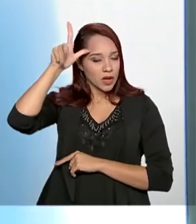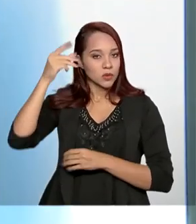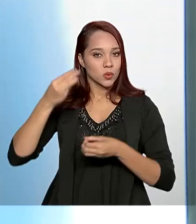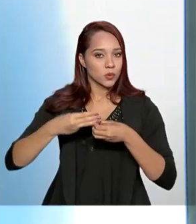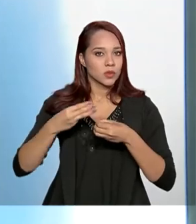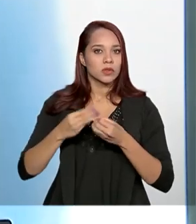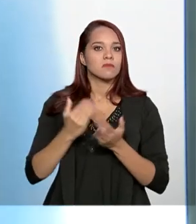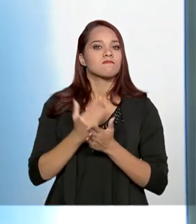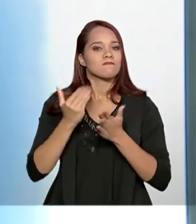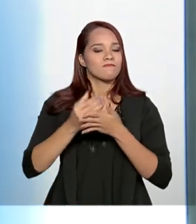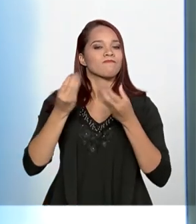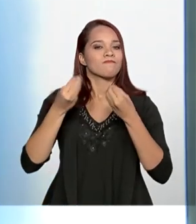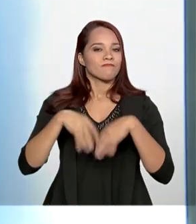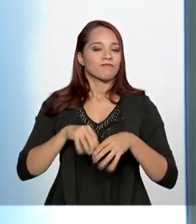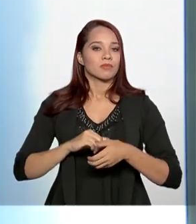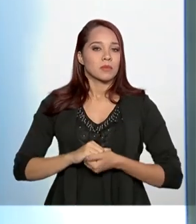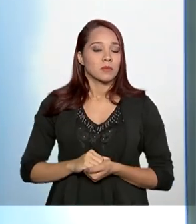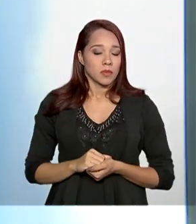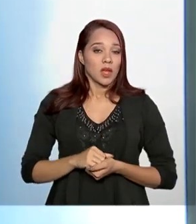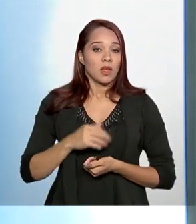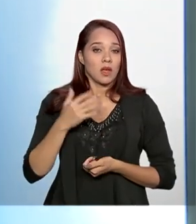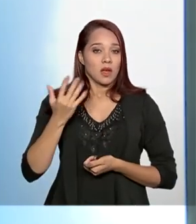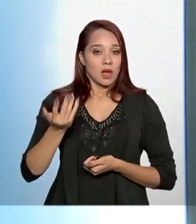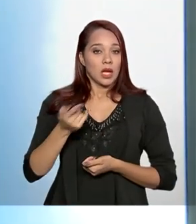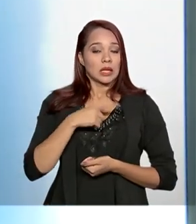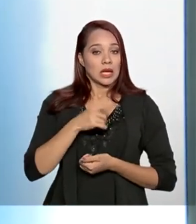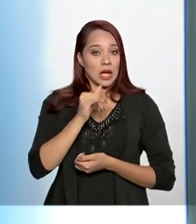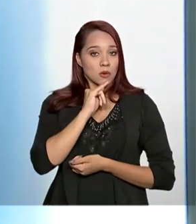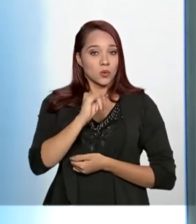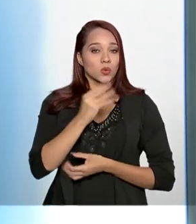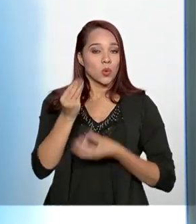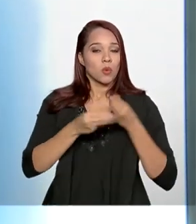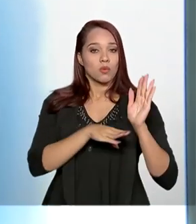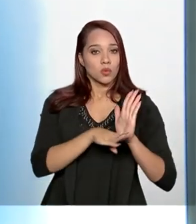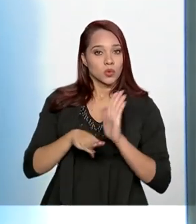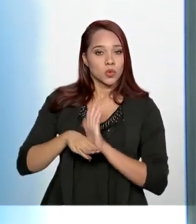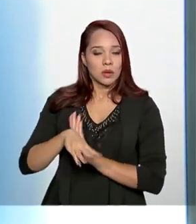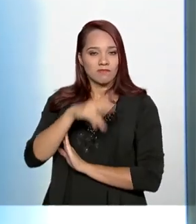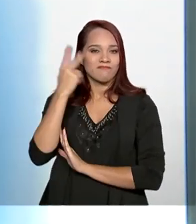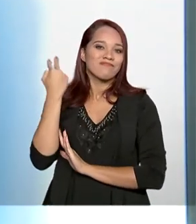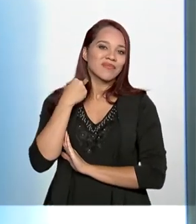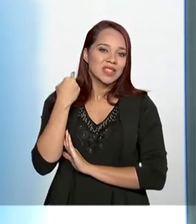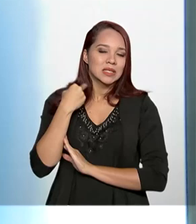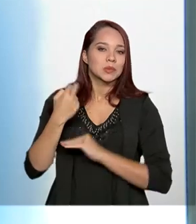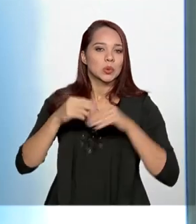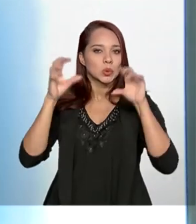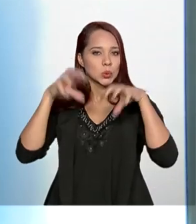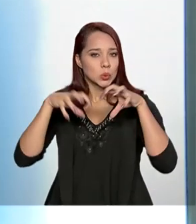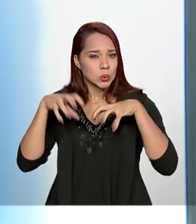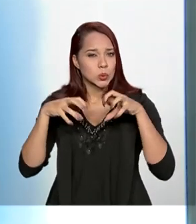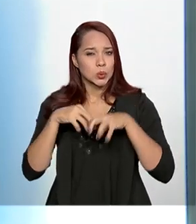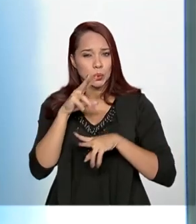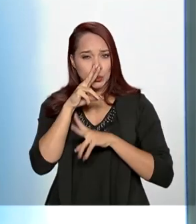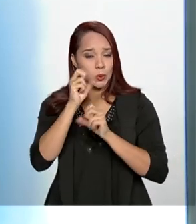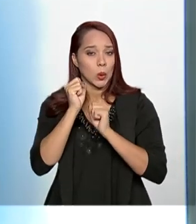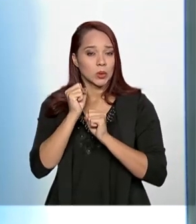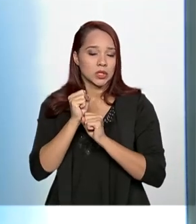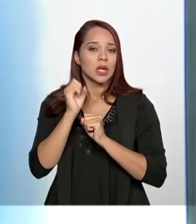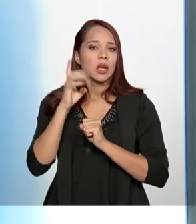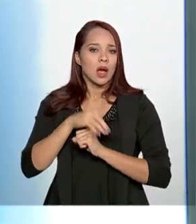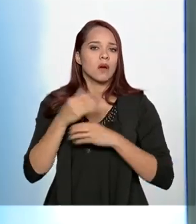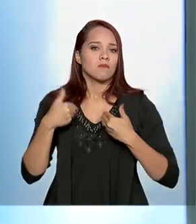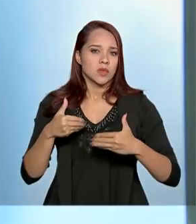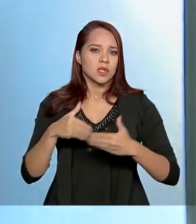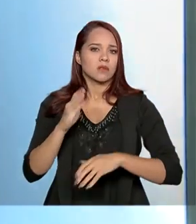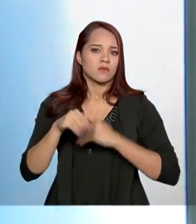afetados. Há expectativa de anúncio de medidas para socorrer as vítimas dessas fortes chuvas. O Ministério do Desenvolvimento Regional